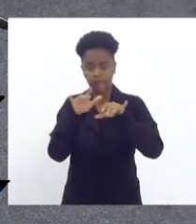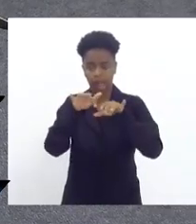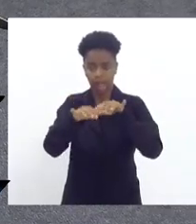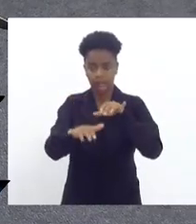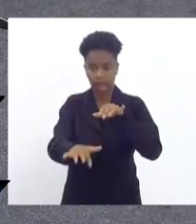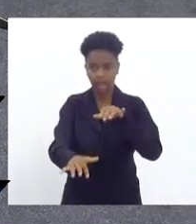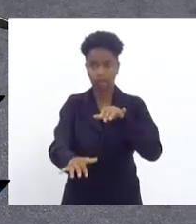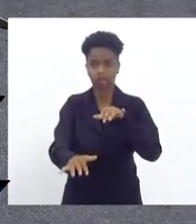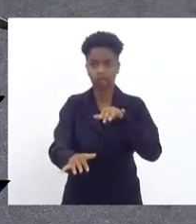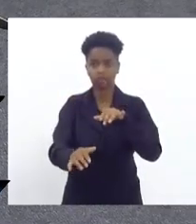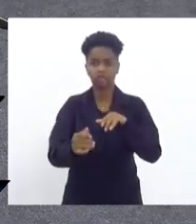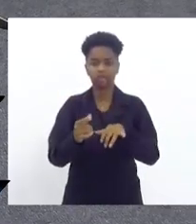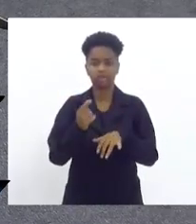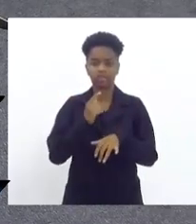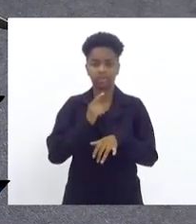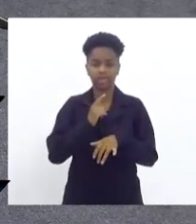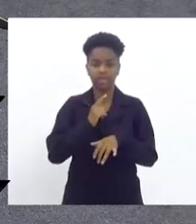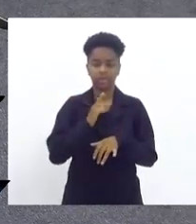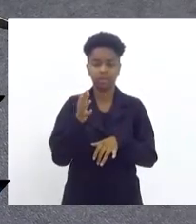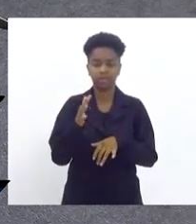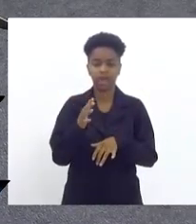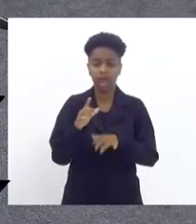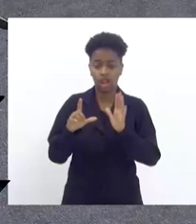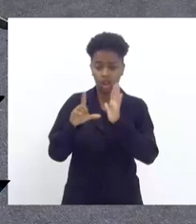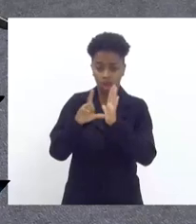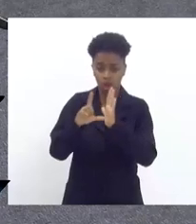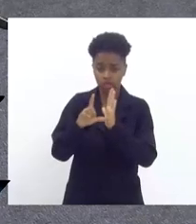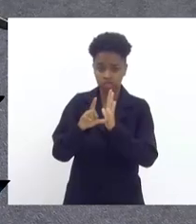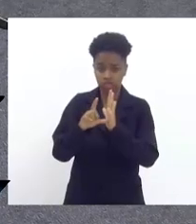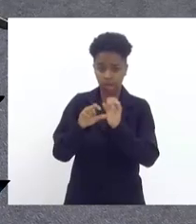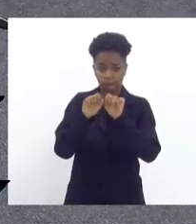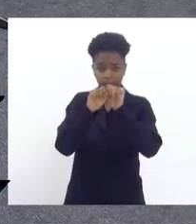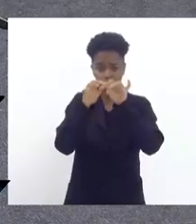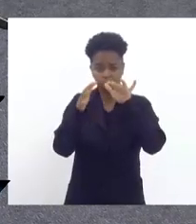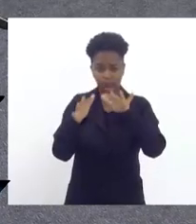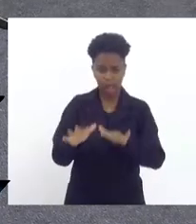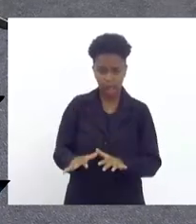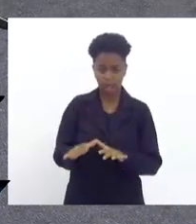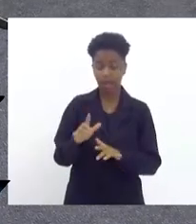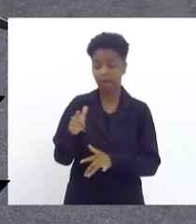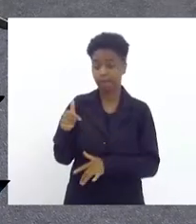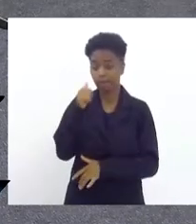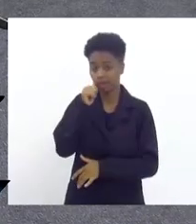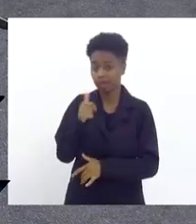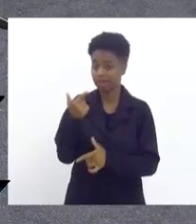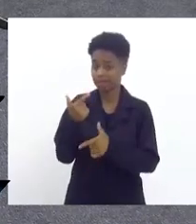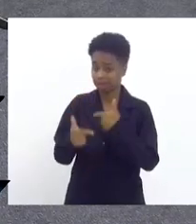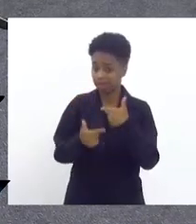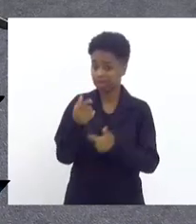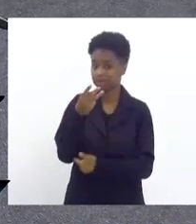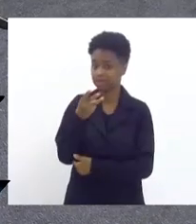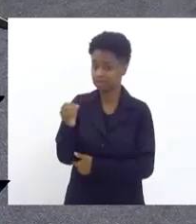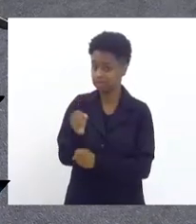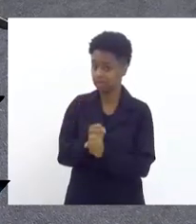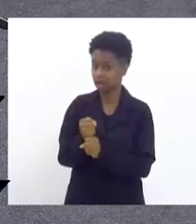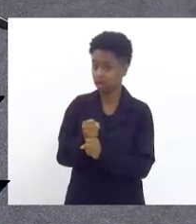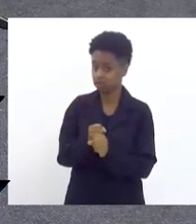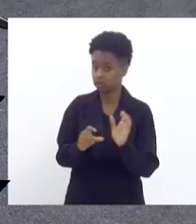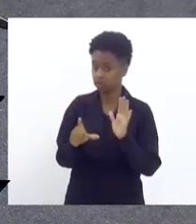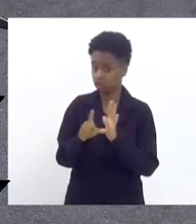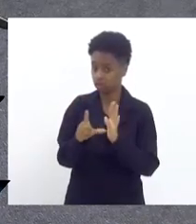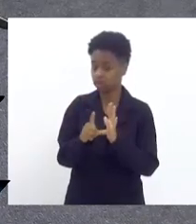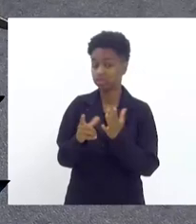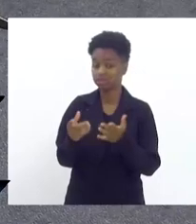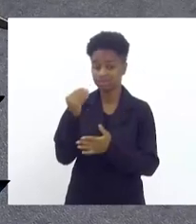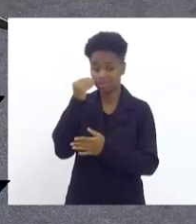derrubou praticamente a loja de uma senhora que trabalha aproximadamente 30 anos em Duque de Caxias foram botar uma